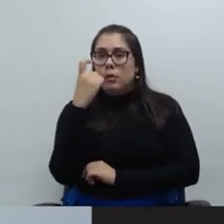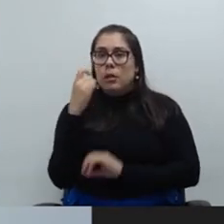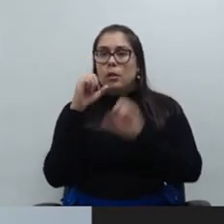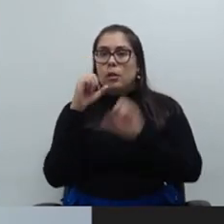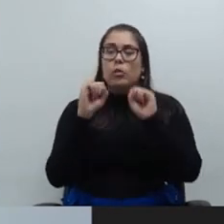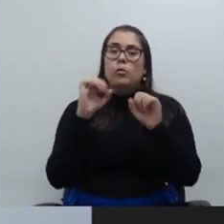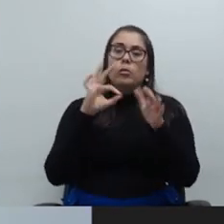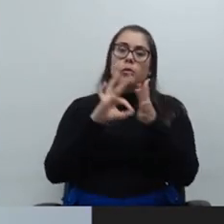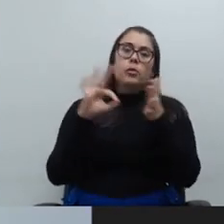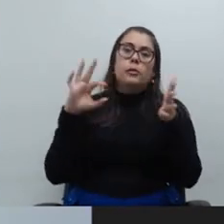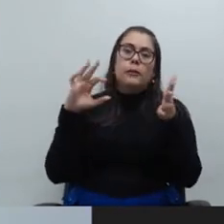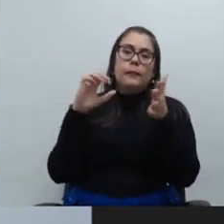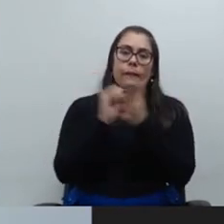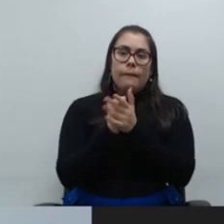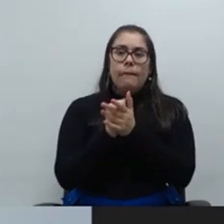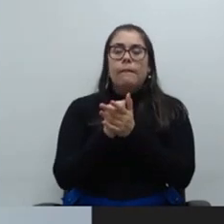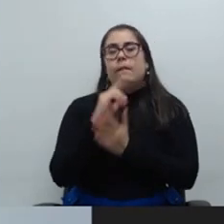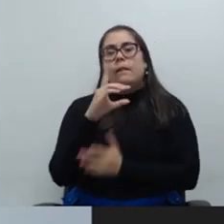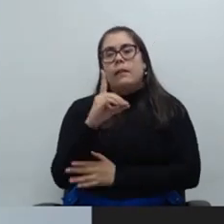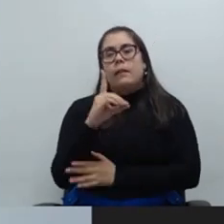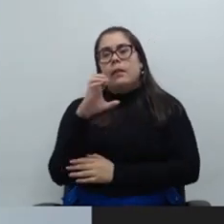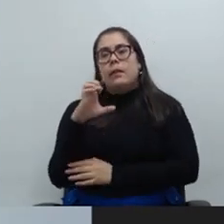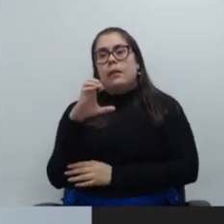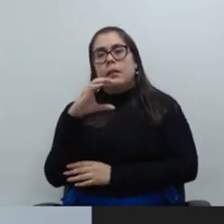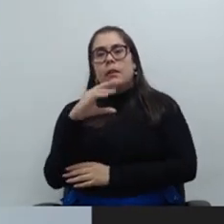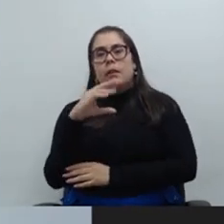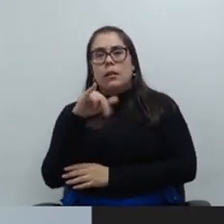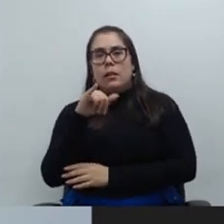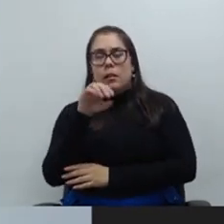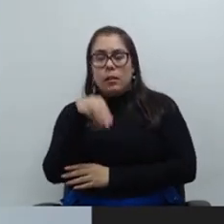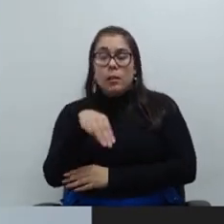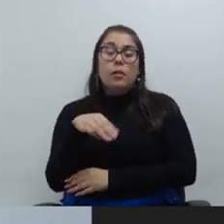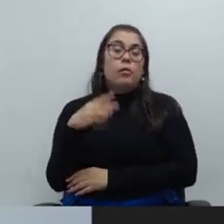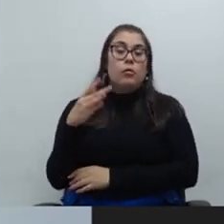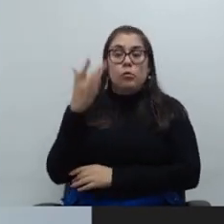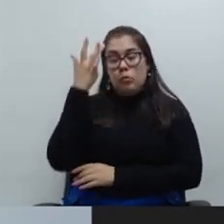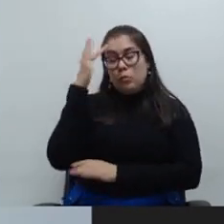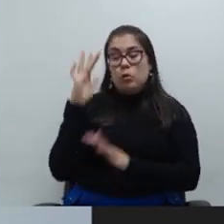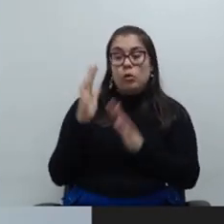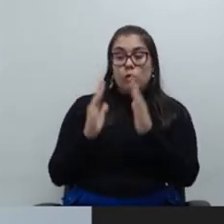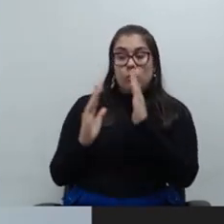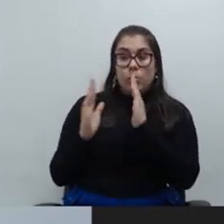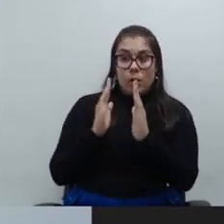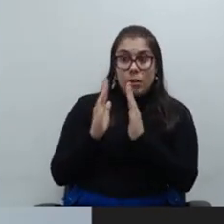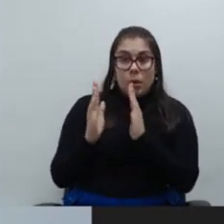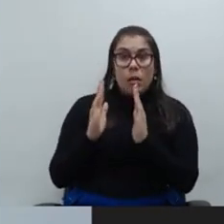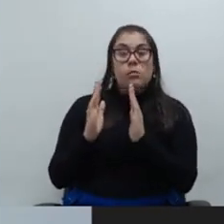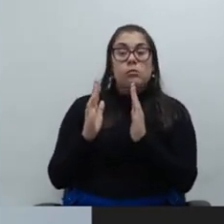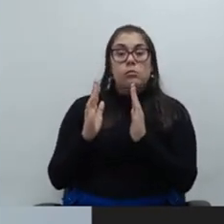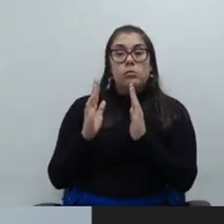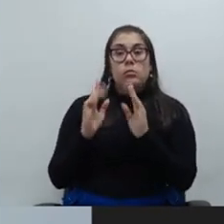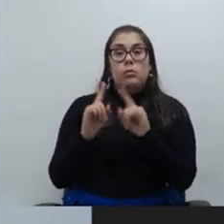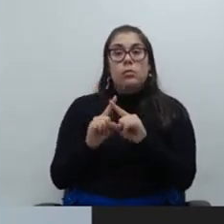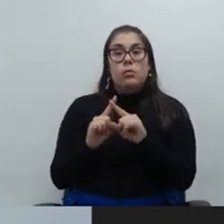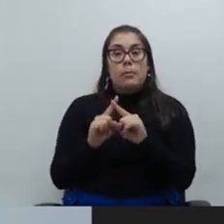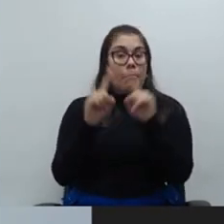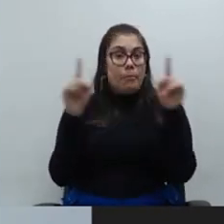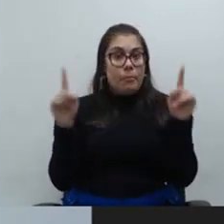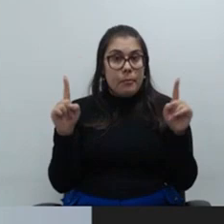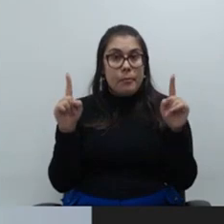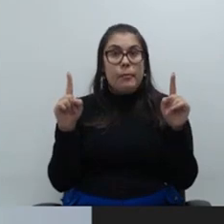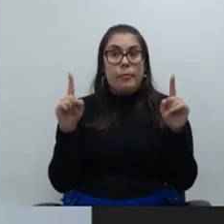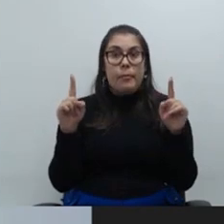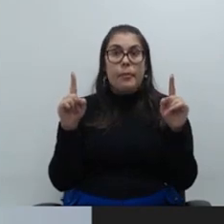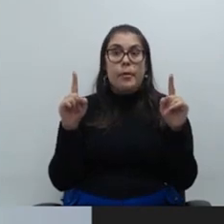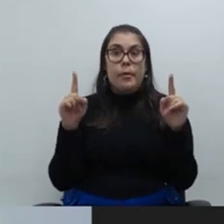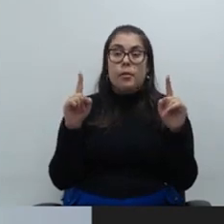inscrever e executar a atividade do decrim não sei se o prazo ainda está aberto ou não mas eu acho que essa fase